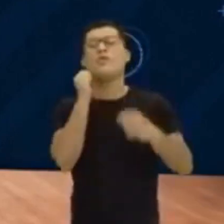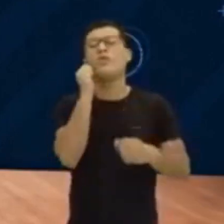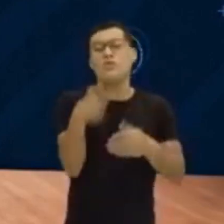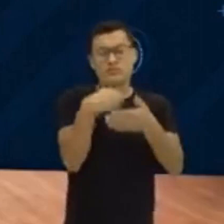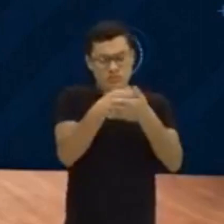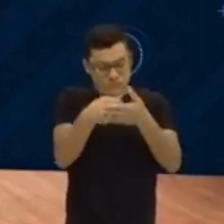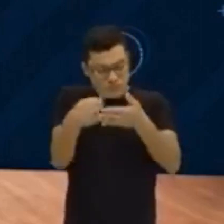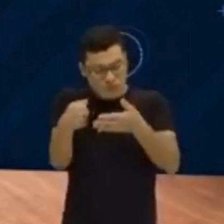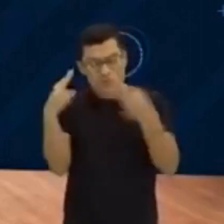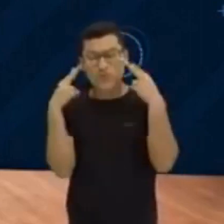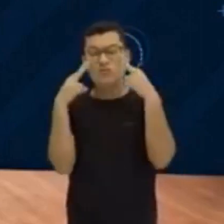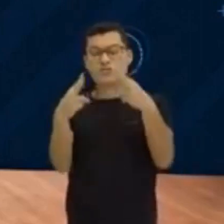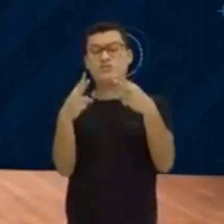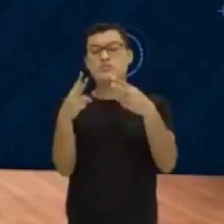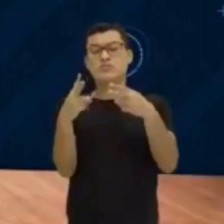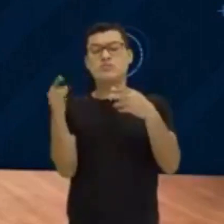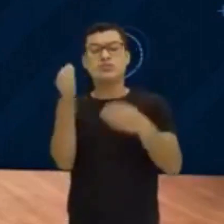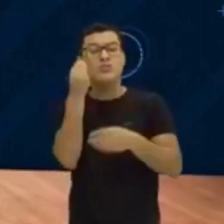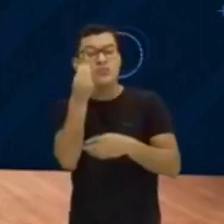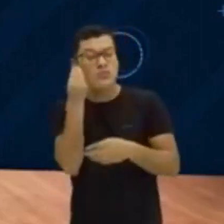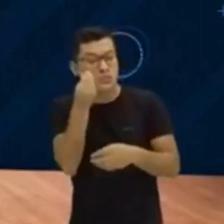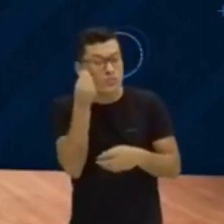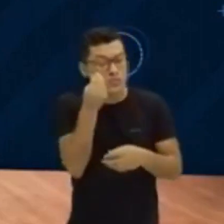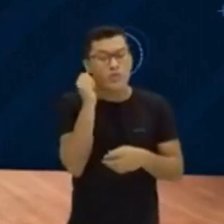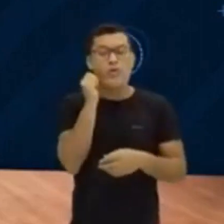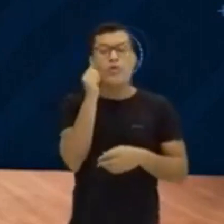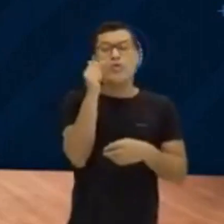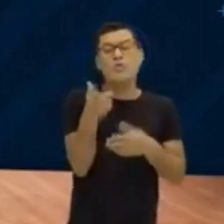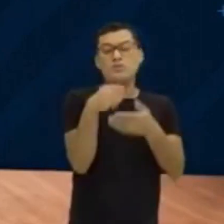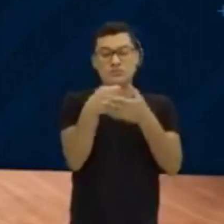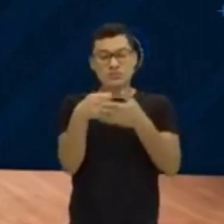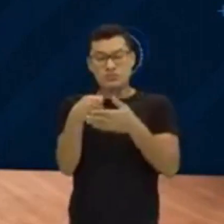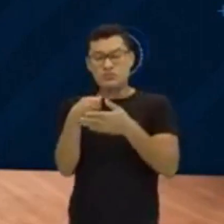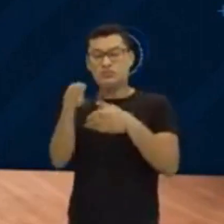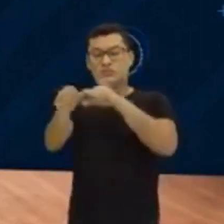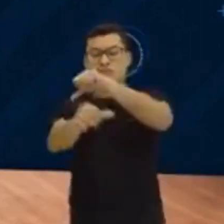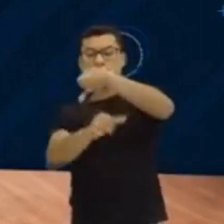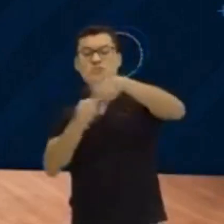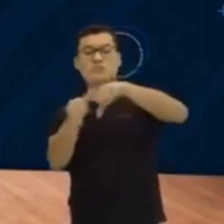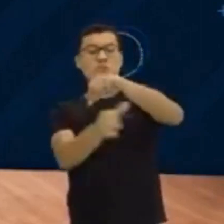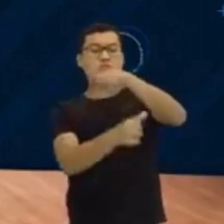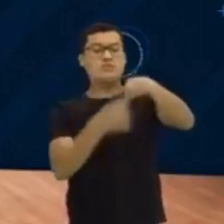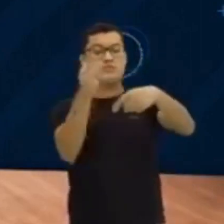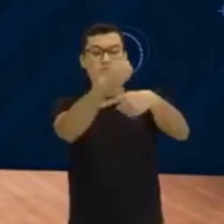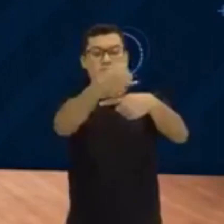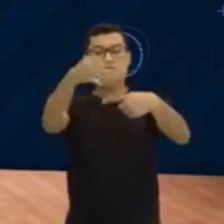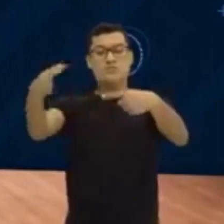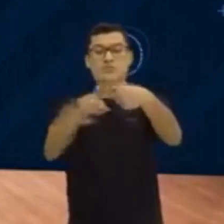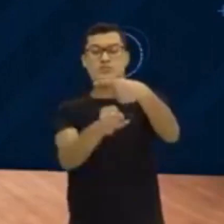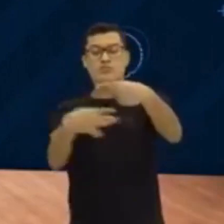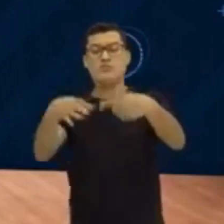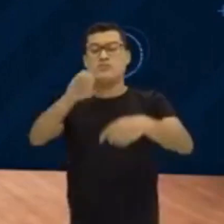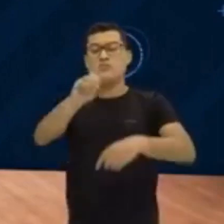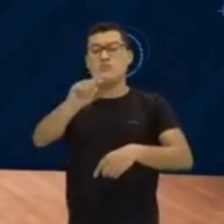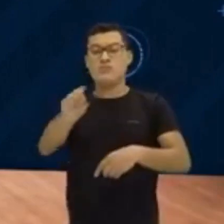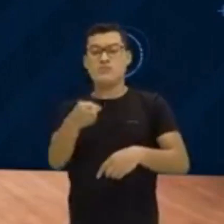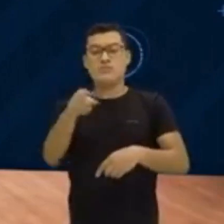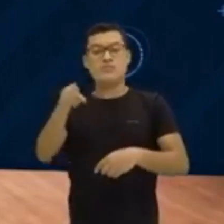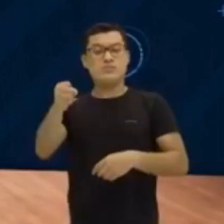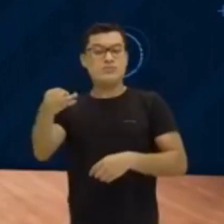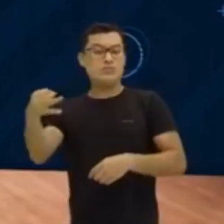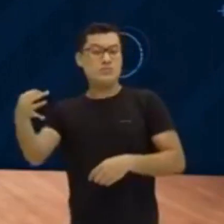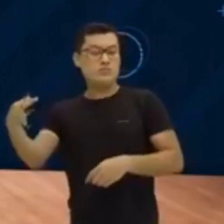isso que nós vamos verificar agora. Se eu consigo, então quer dizer que dá pra transformar uma fração pra decimal? Dá. Dá pra